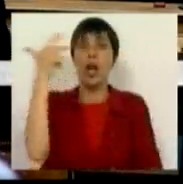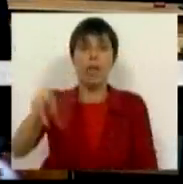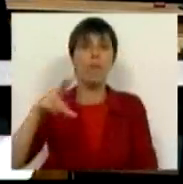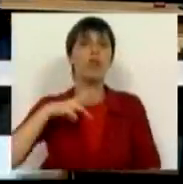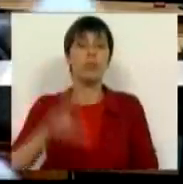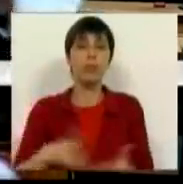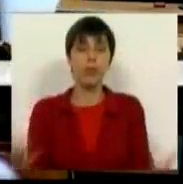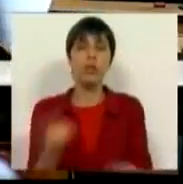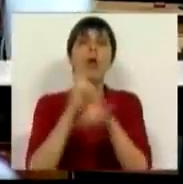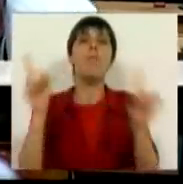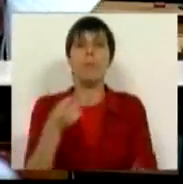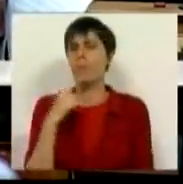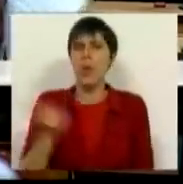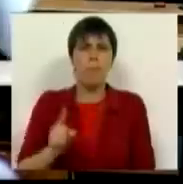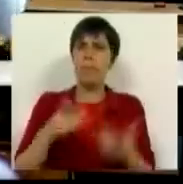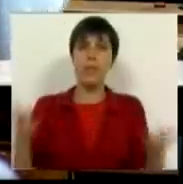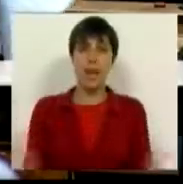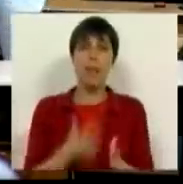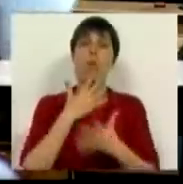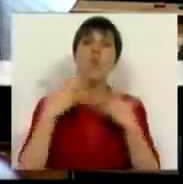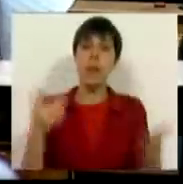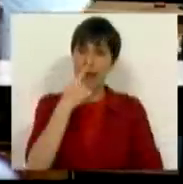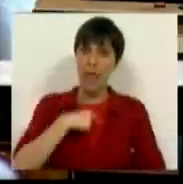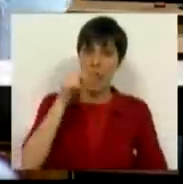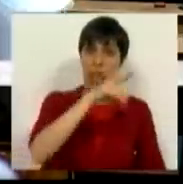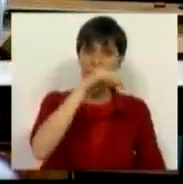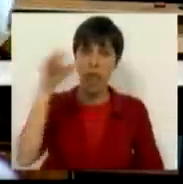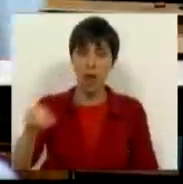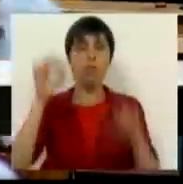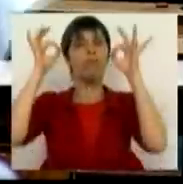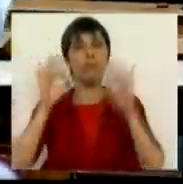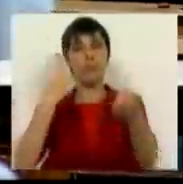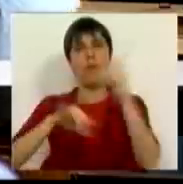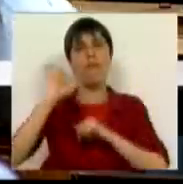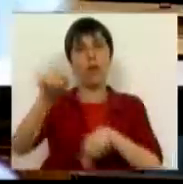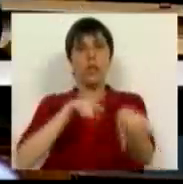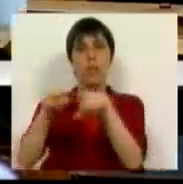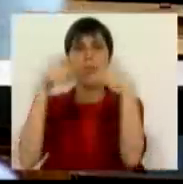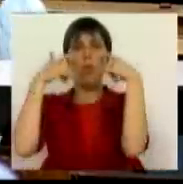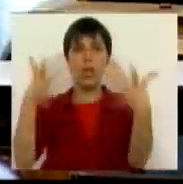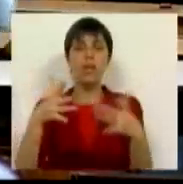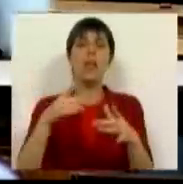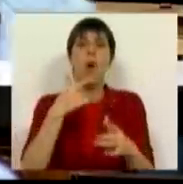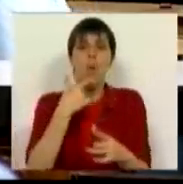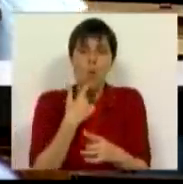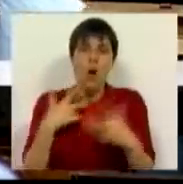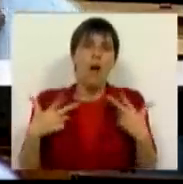portugueses. Porque não percebem que o grande erro está na vossa política de